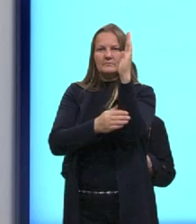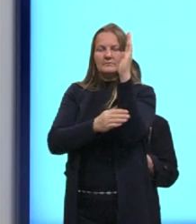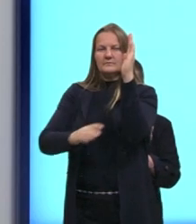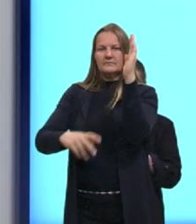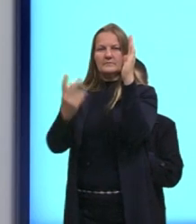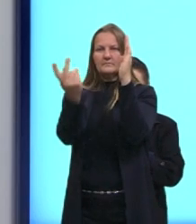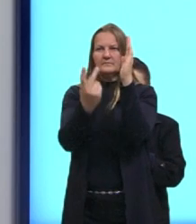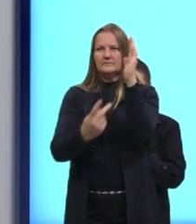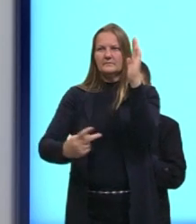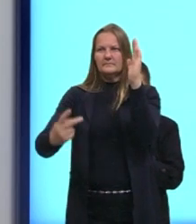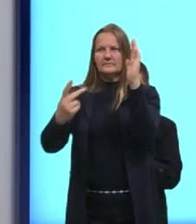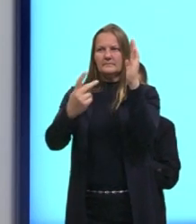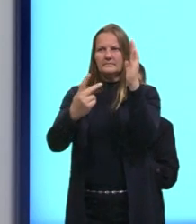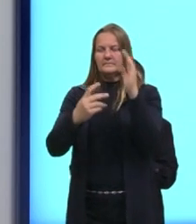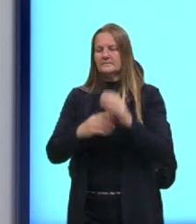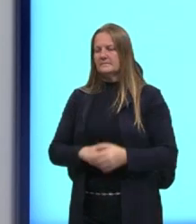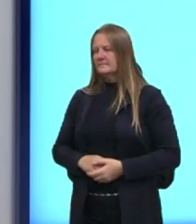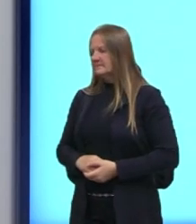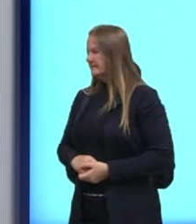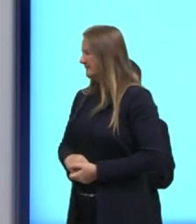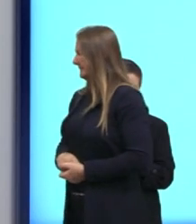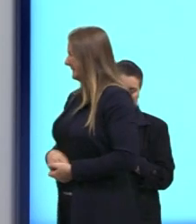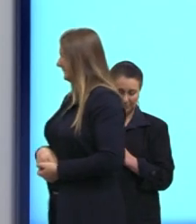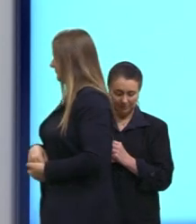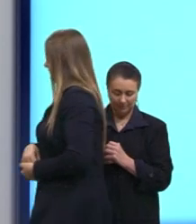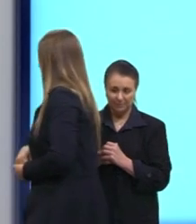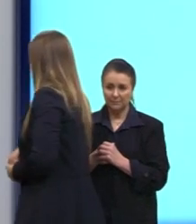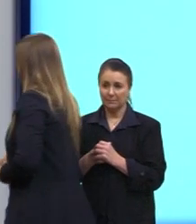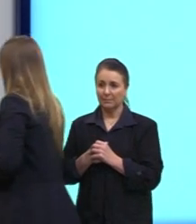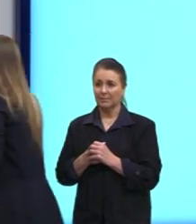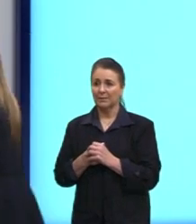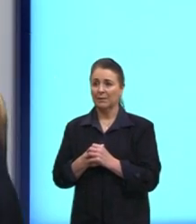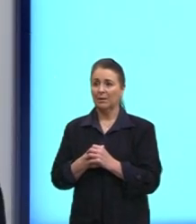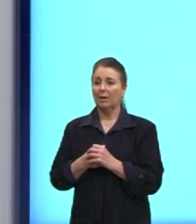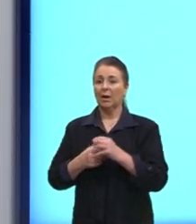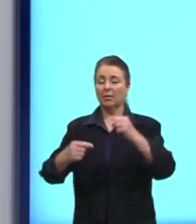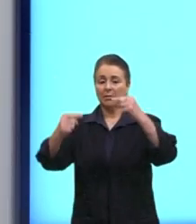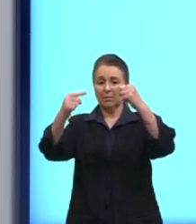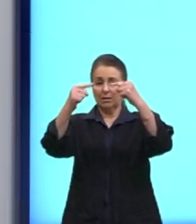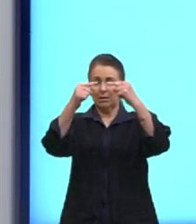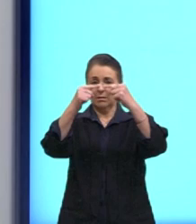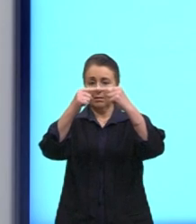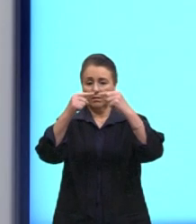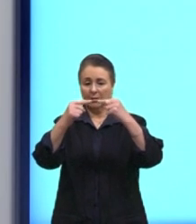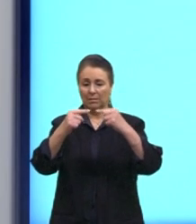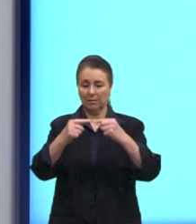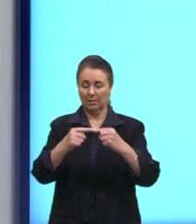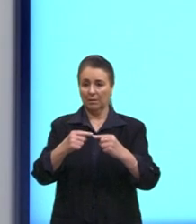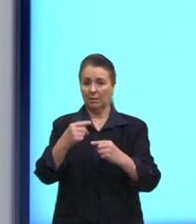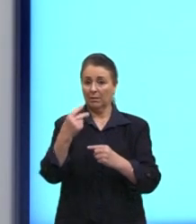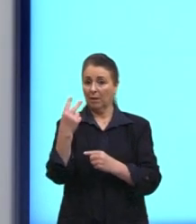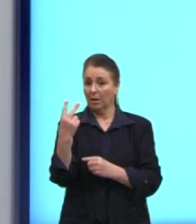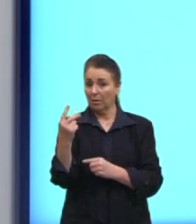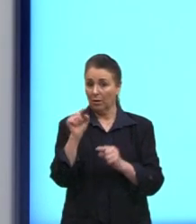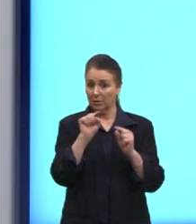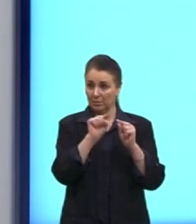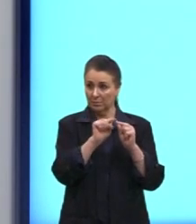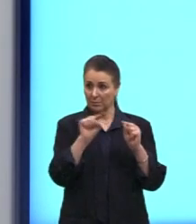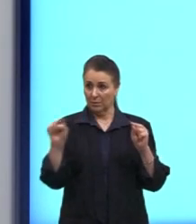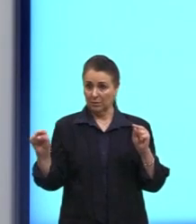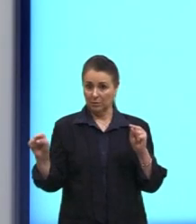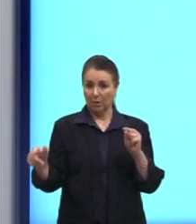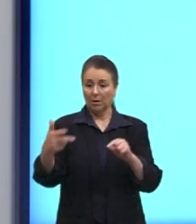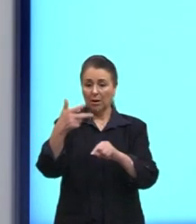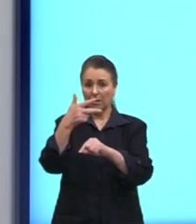temos ali, né, as coordenadas cartesianas, é o nosso plano, e aí nós temos dois pontos, a câmera 1